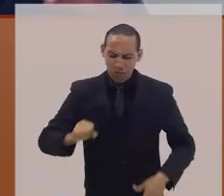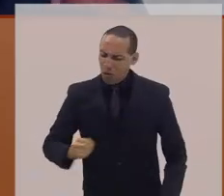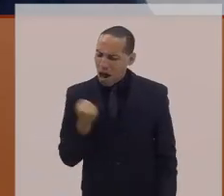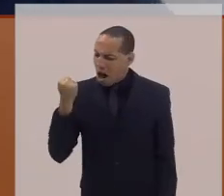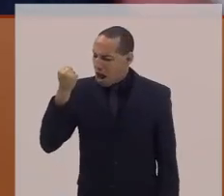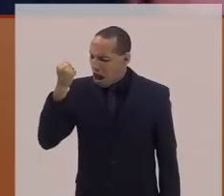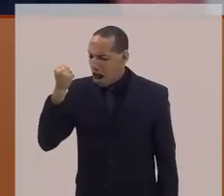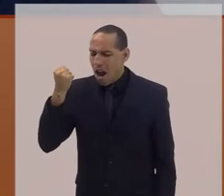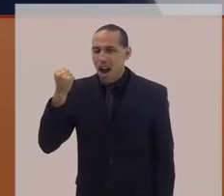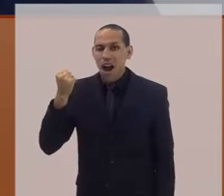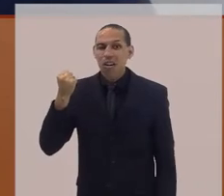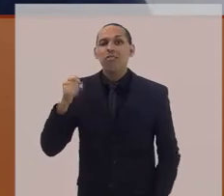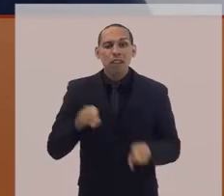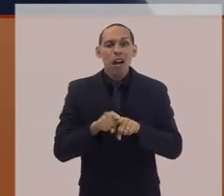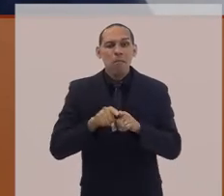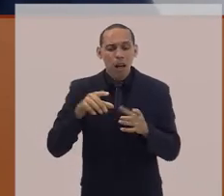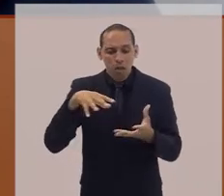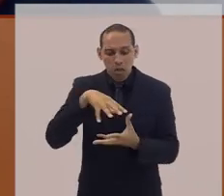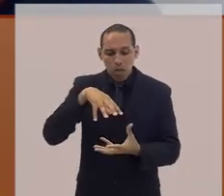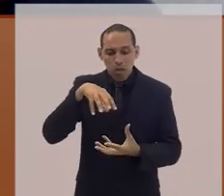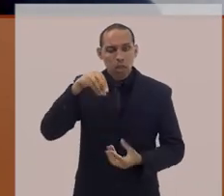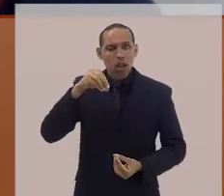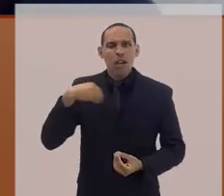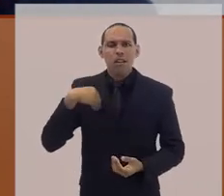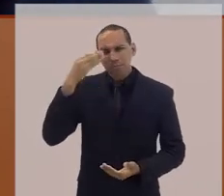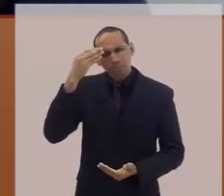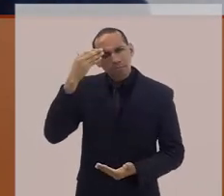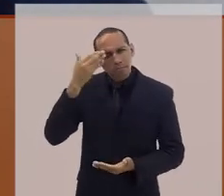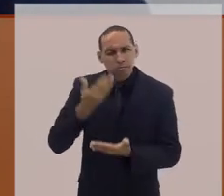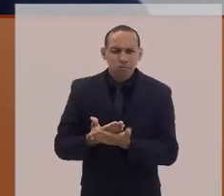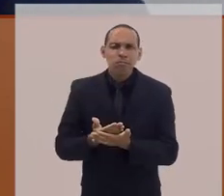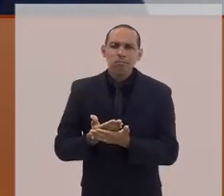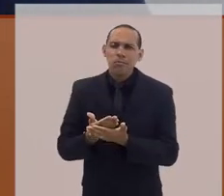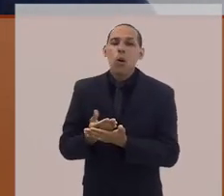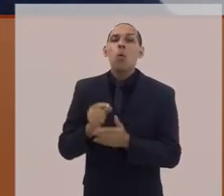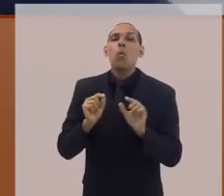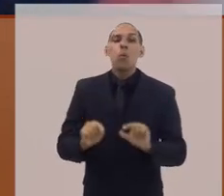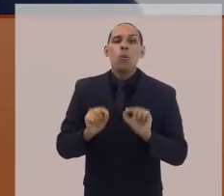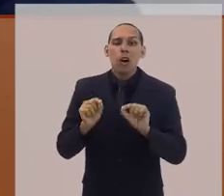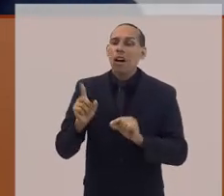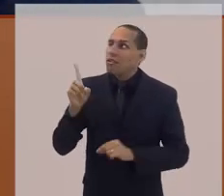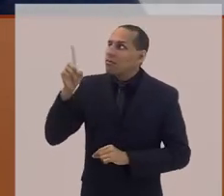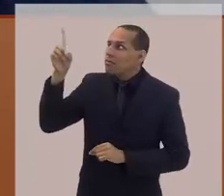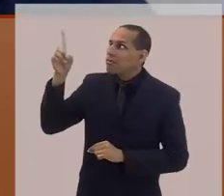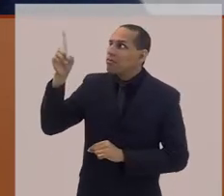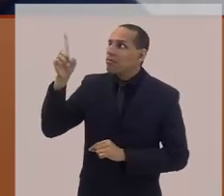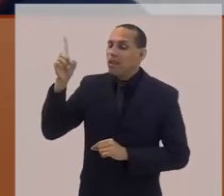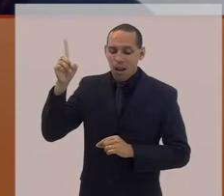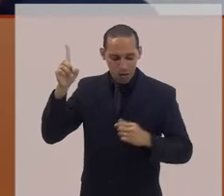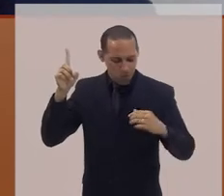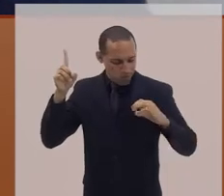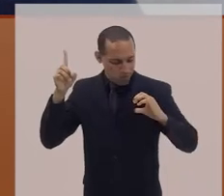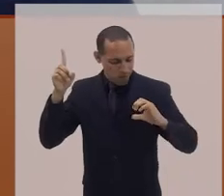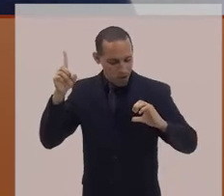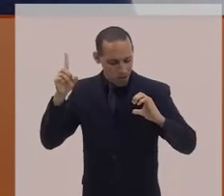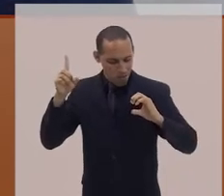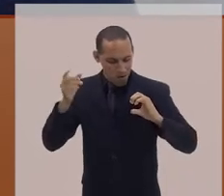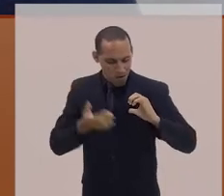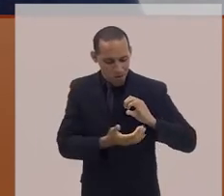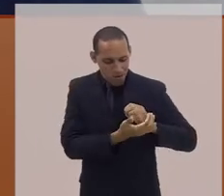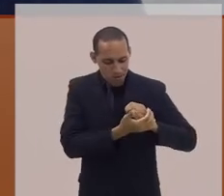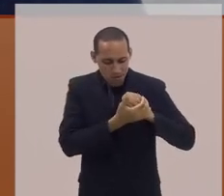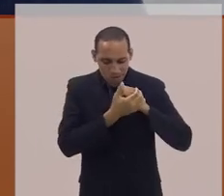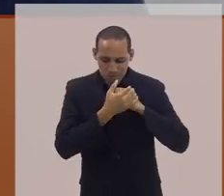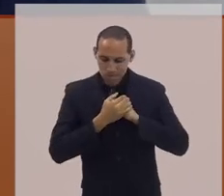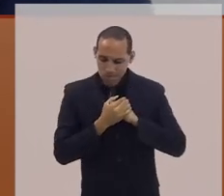eu creio que Deus acolhe o nosso coração quando estamos também rebeldes, revoltados e angustiados.